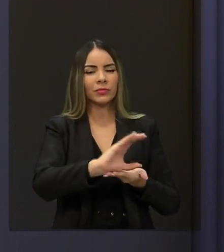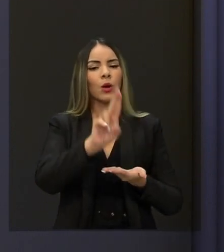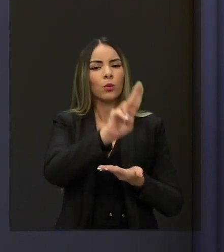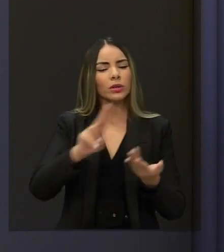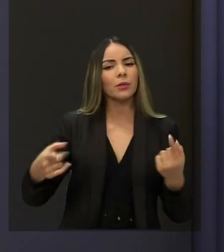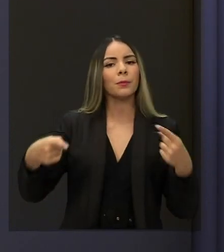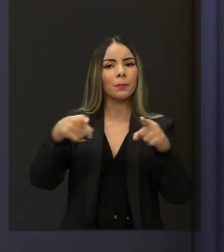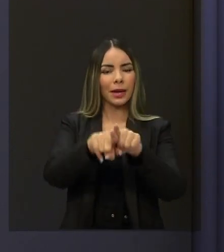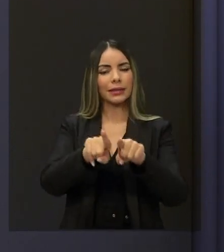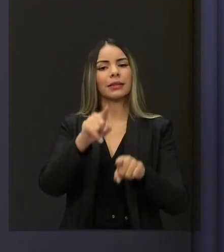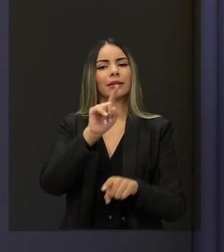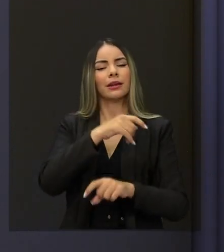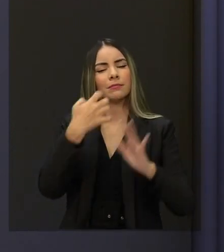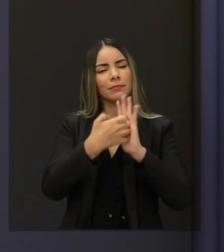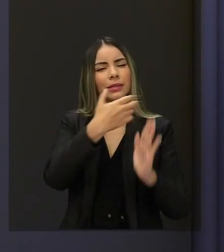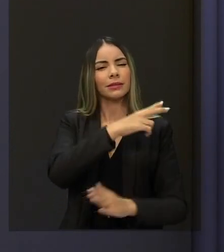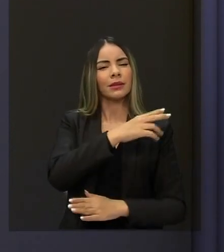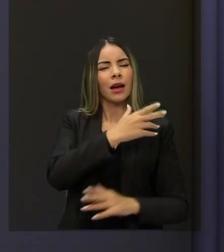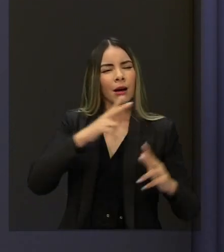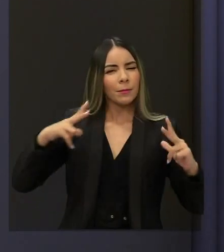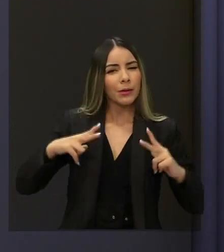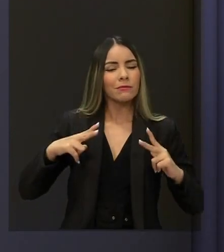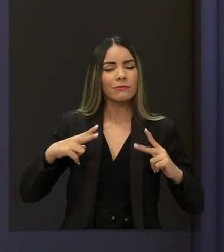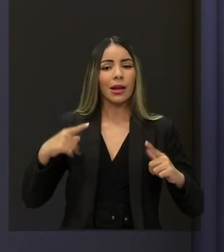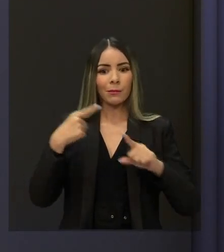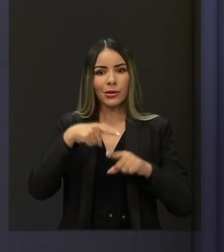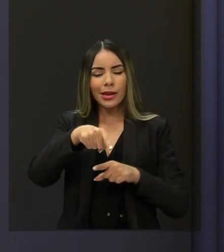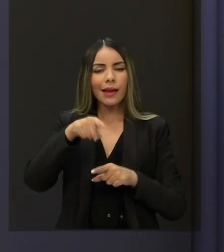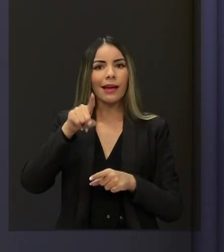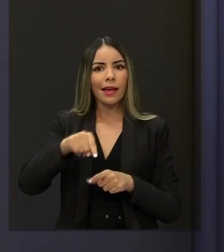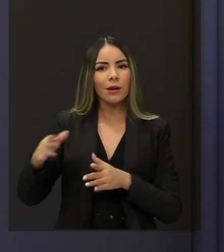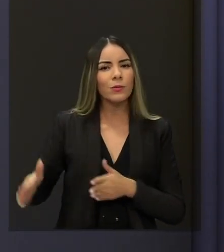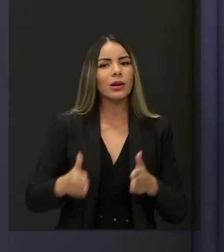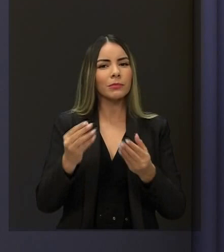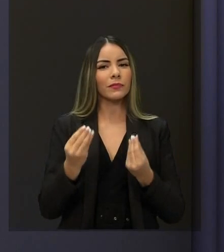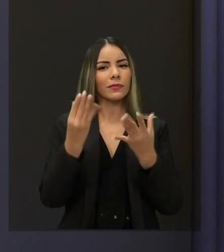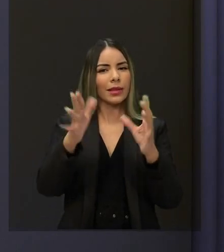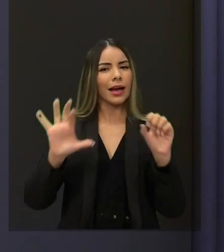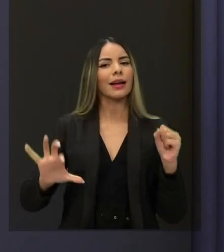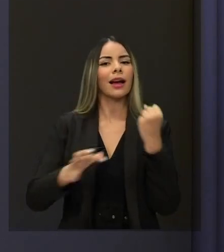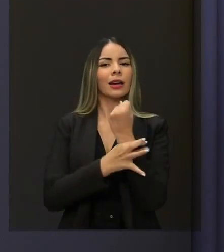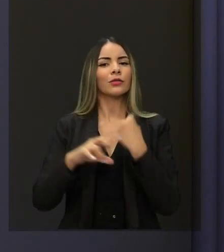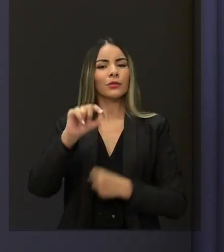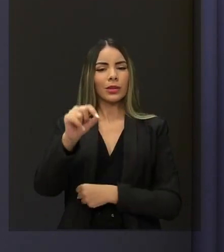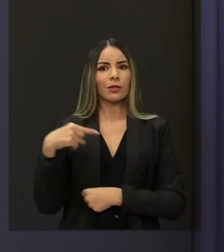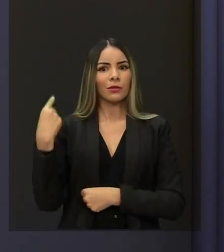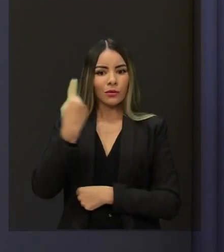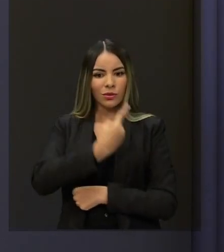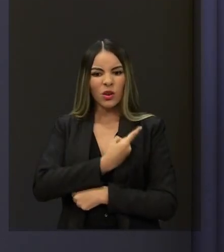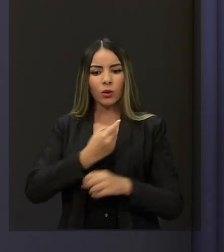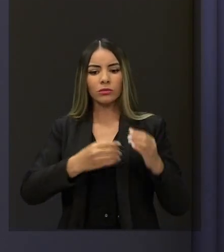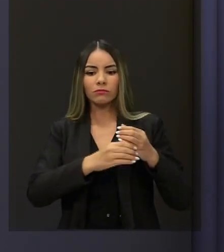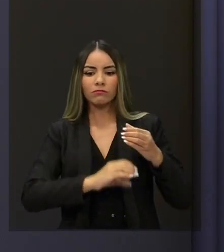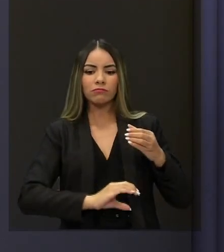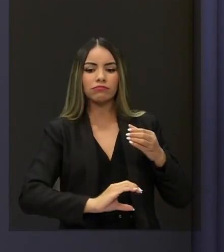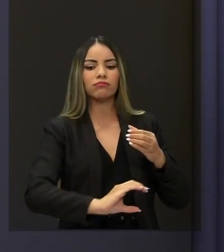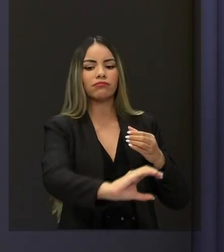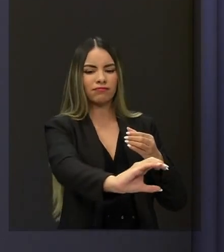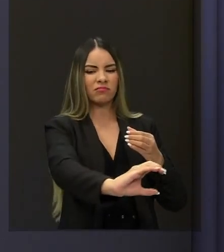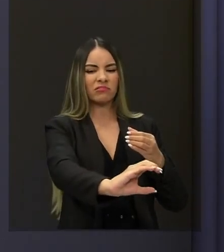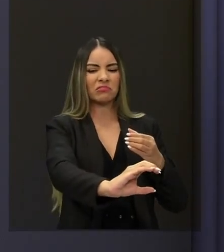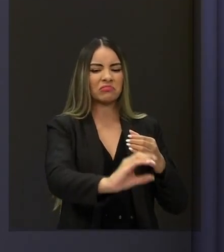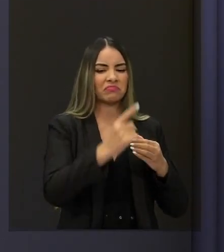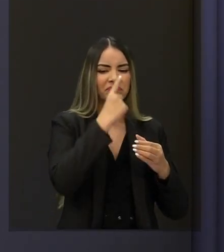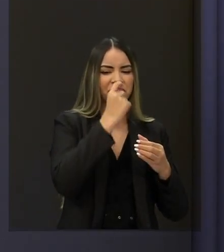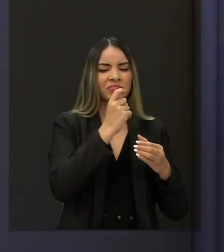parceria público-privada, porque é esse o nosso caminho para garantir a você superarmos o esgoto a seu aberto, para que você viva